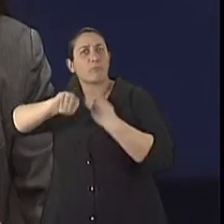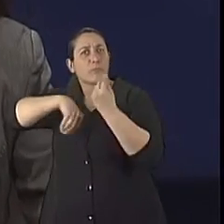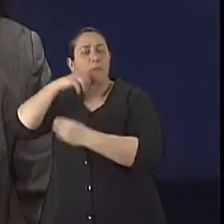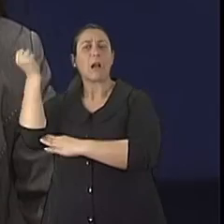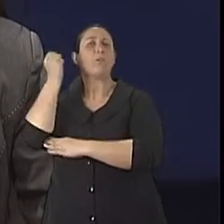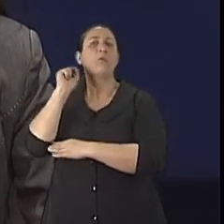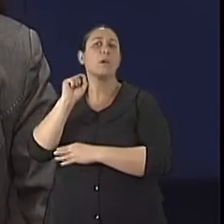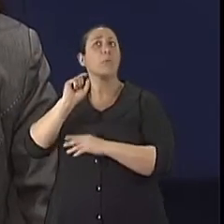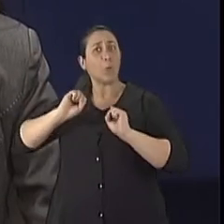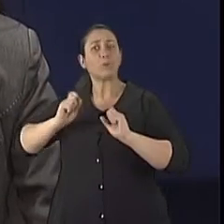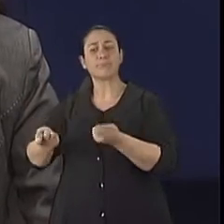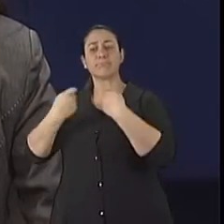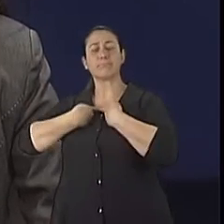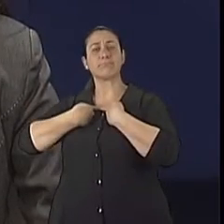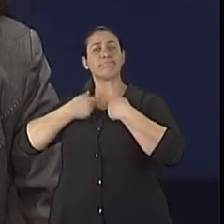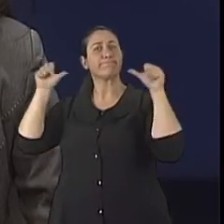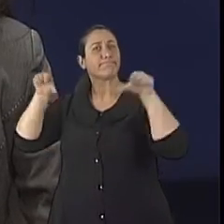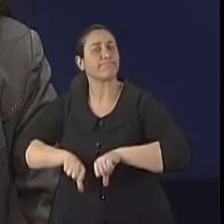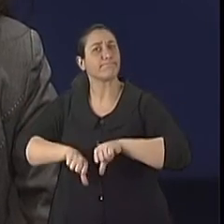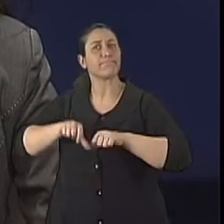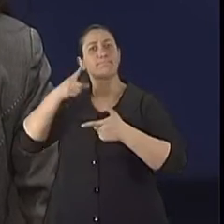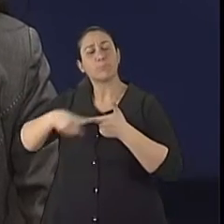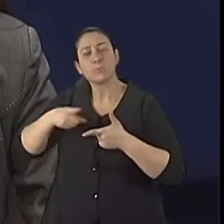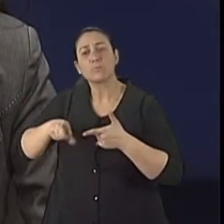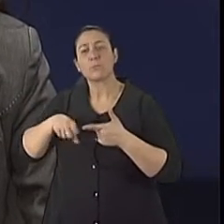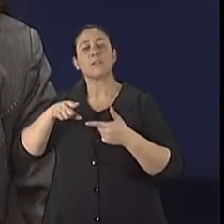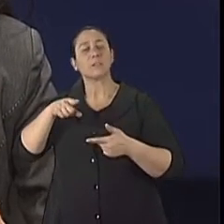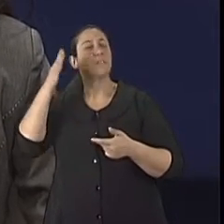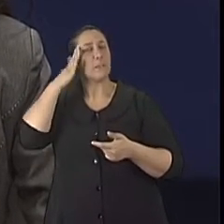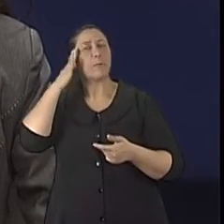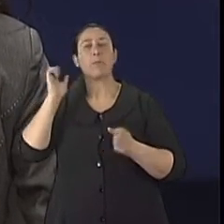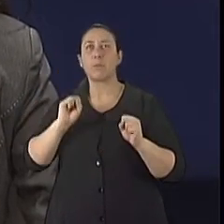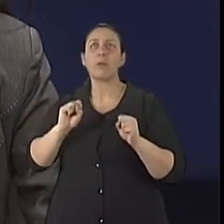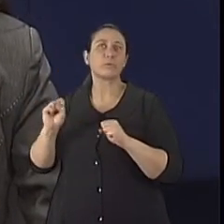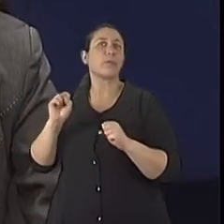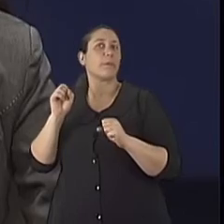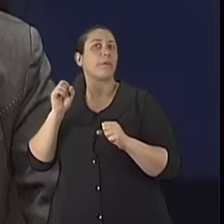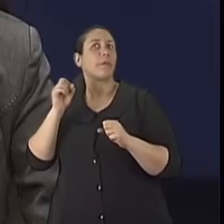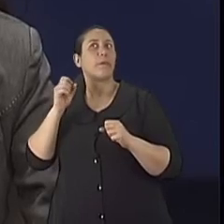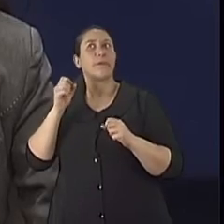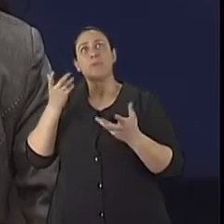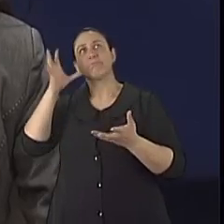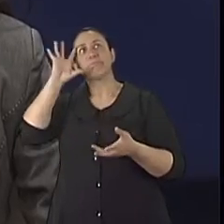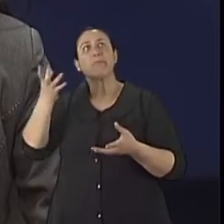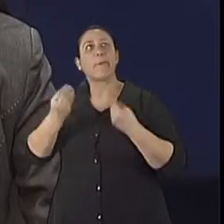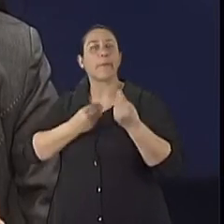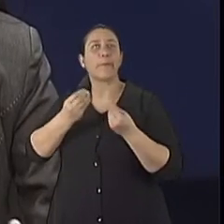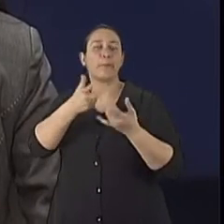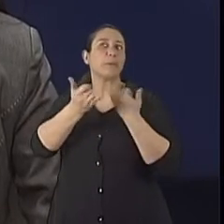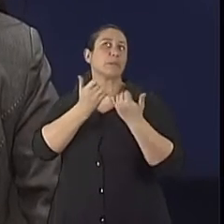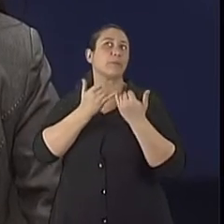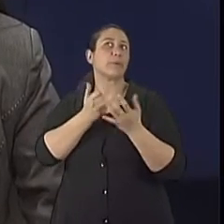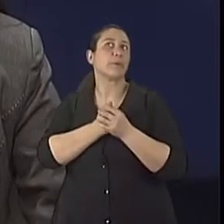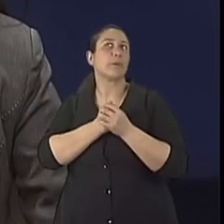importante para o paciente, e esse dano pode ser até, em casos mais extremos, até uma situação de, por exemplo,